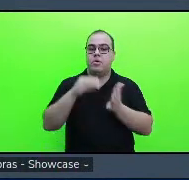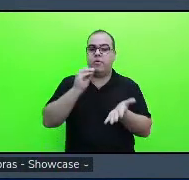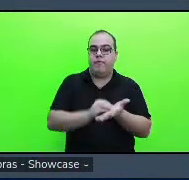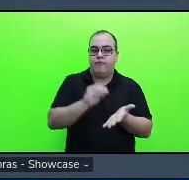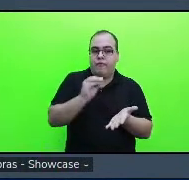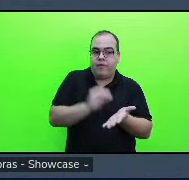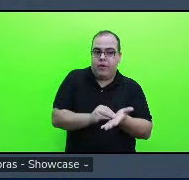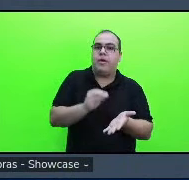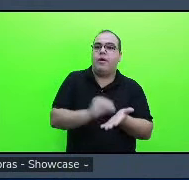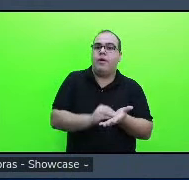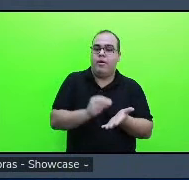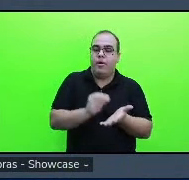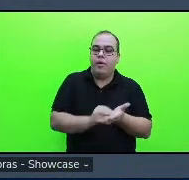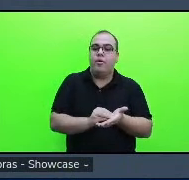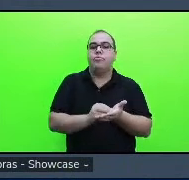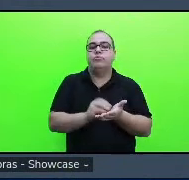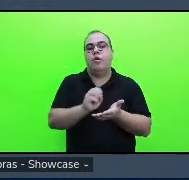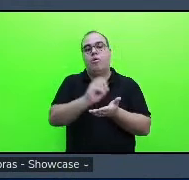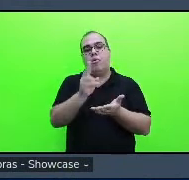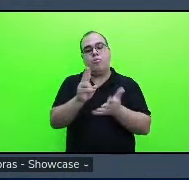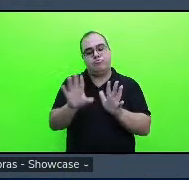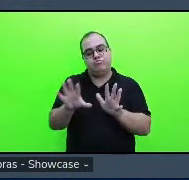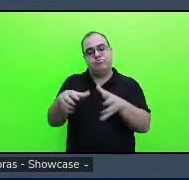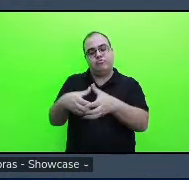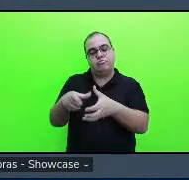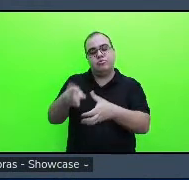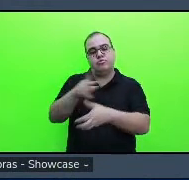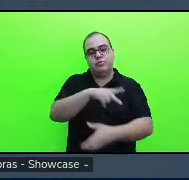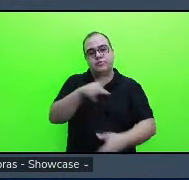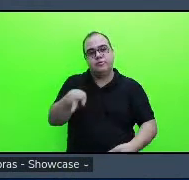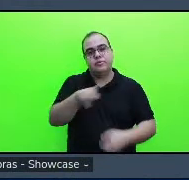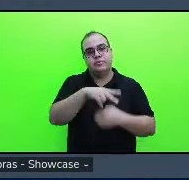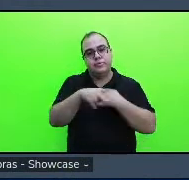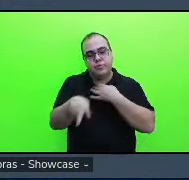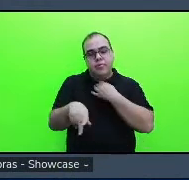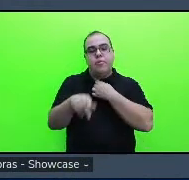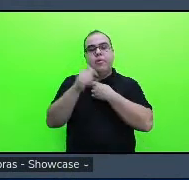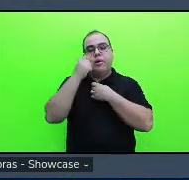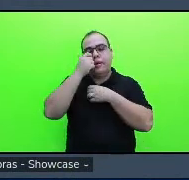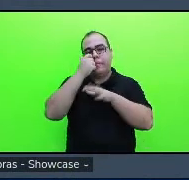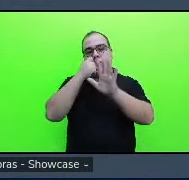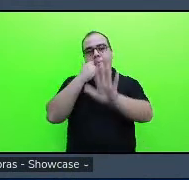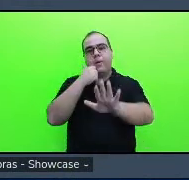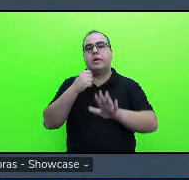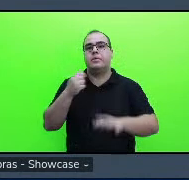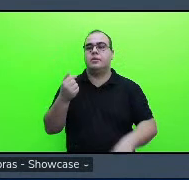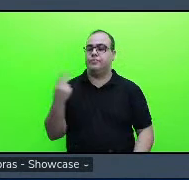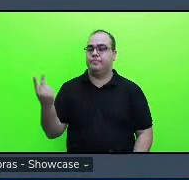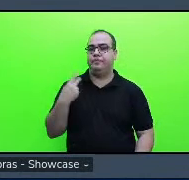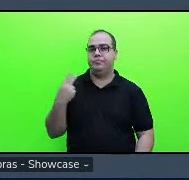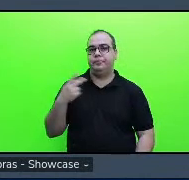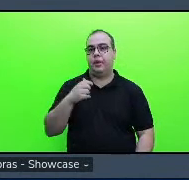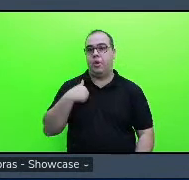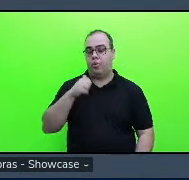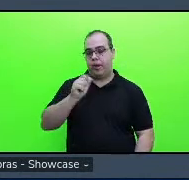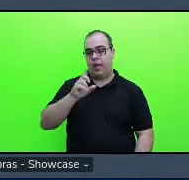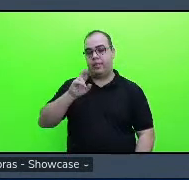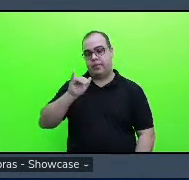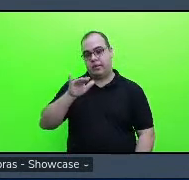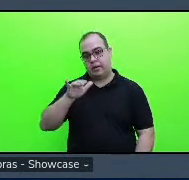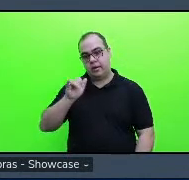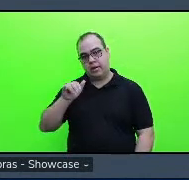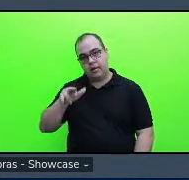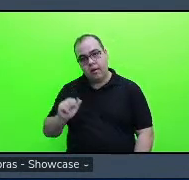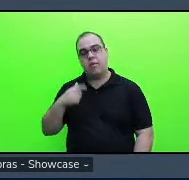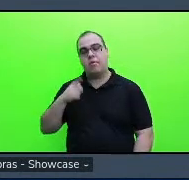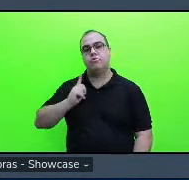de formação dos professores e até mesmo na experiência que eu a Briana tivemos na creche que a gente trabalhou né